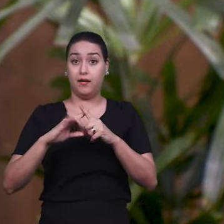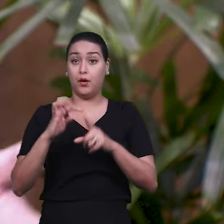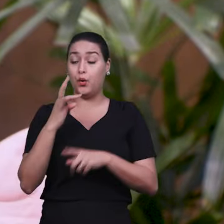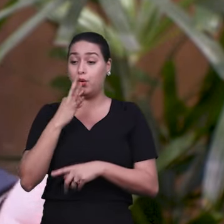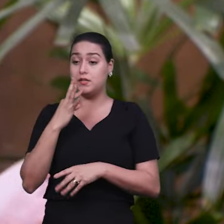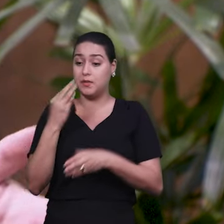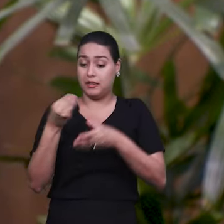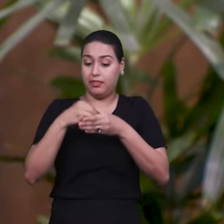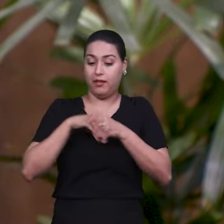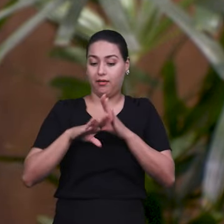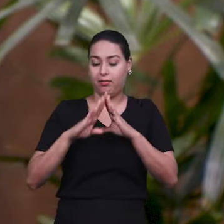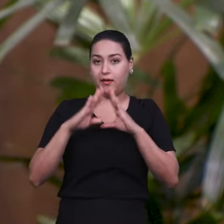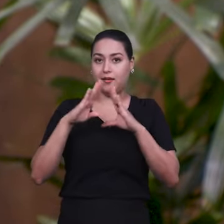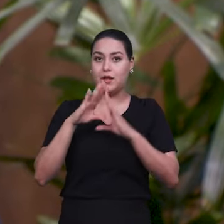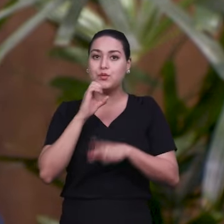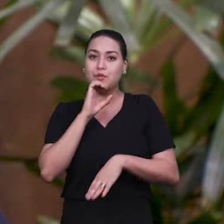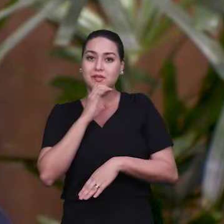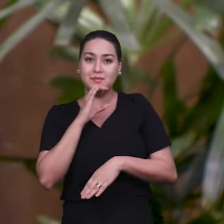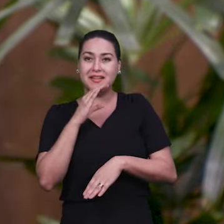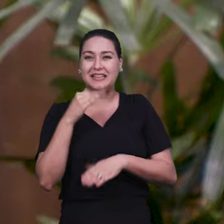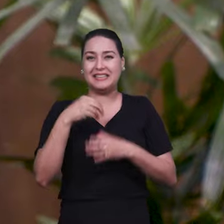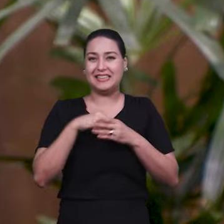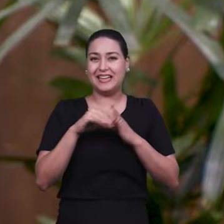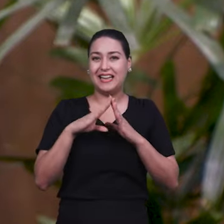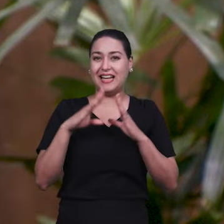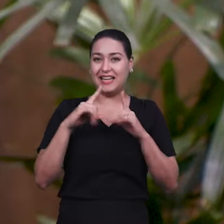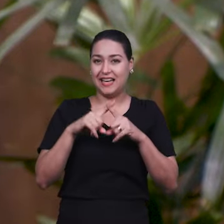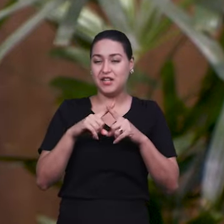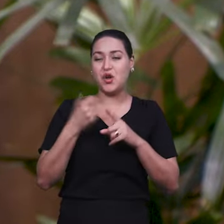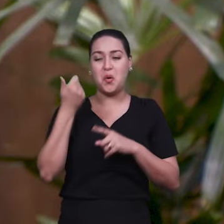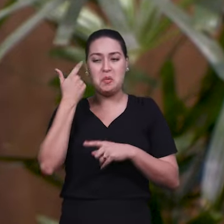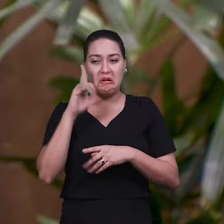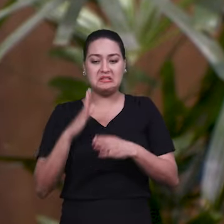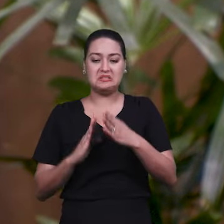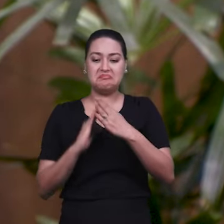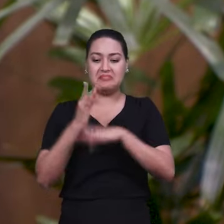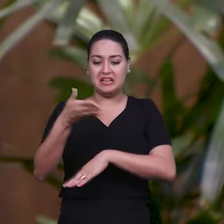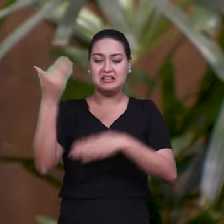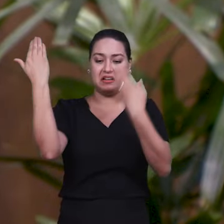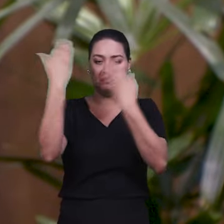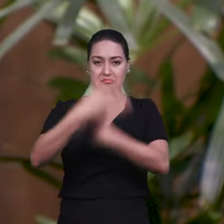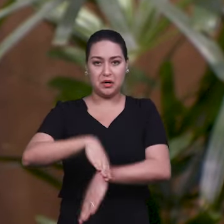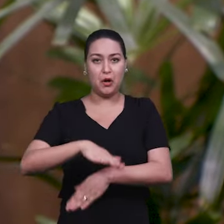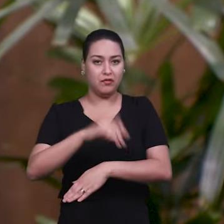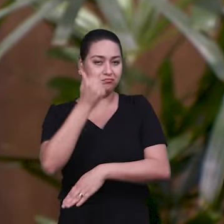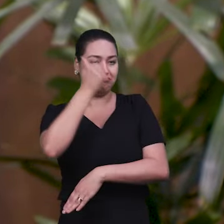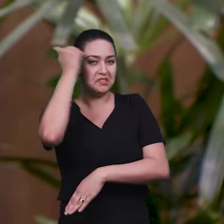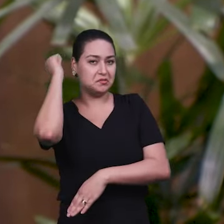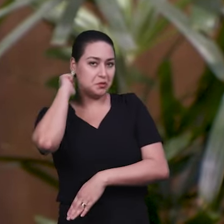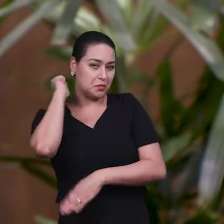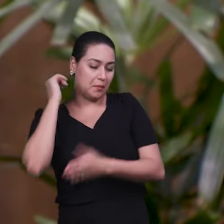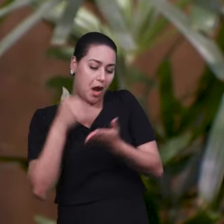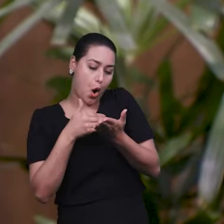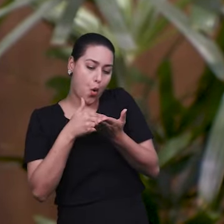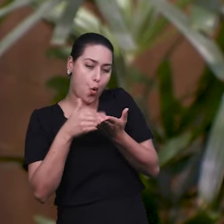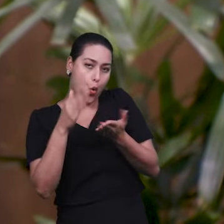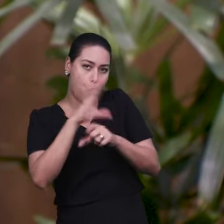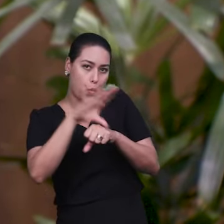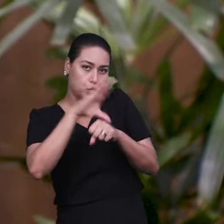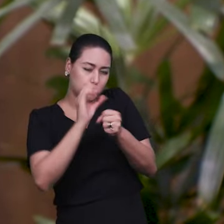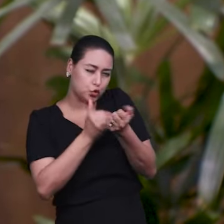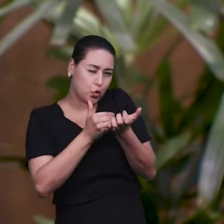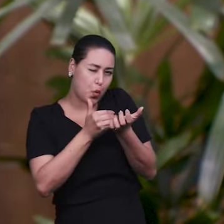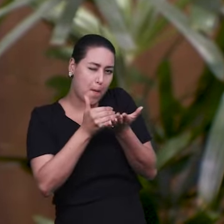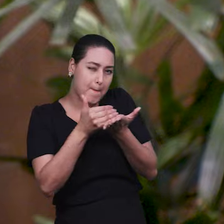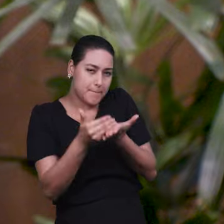igreja, foi suficiente para uma iniciação, foi suficiente. Muito bom. Então, é importante esse lado da igreja,